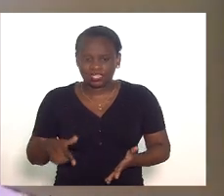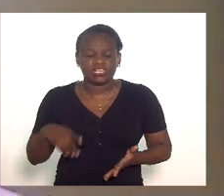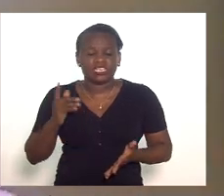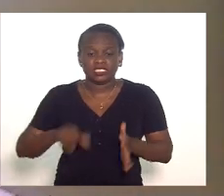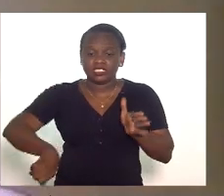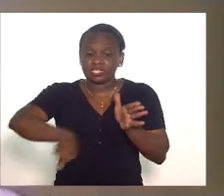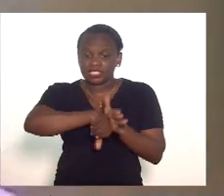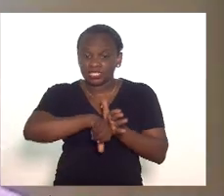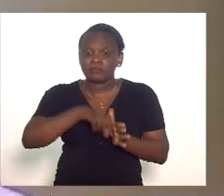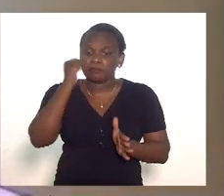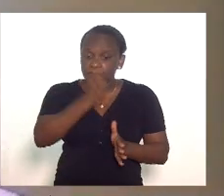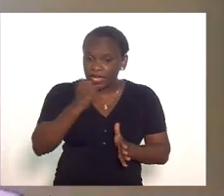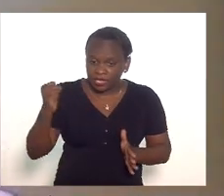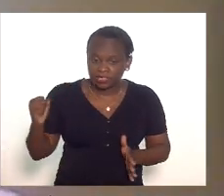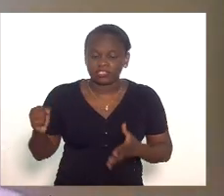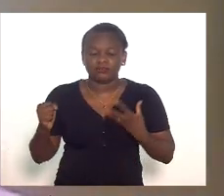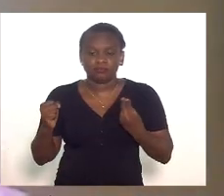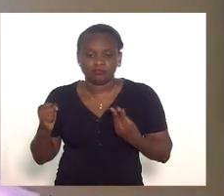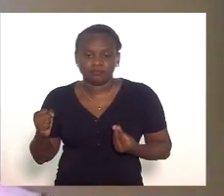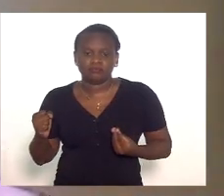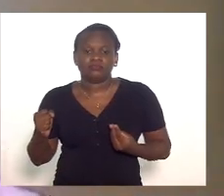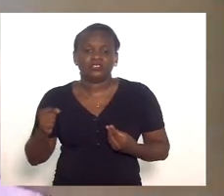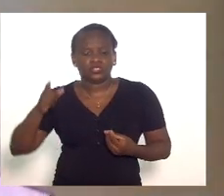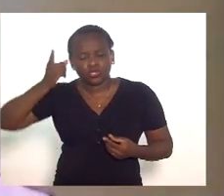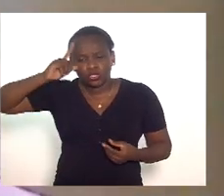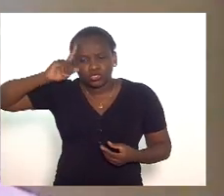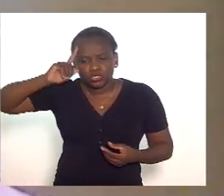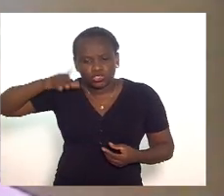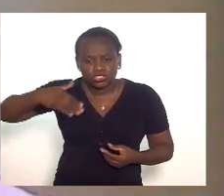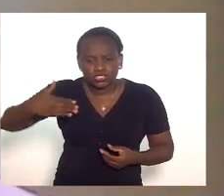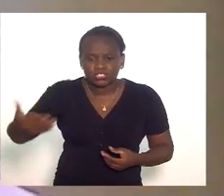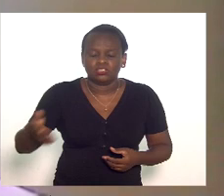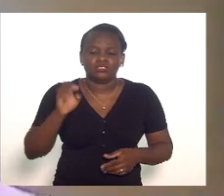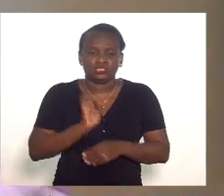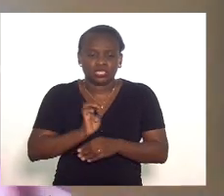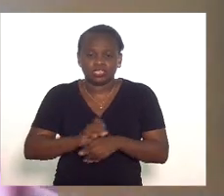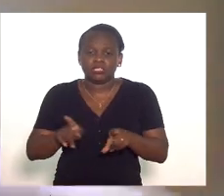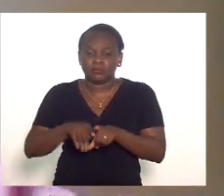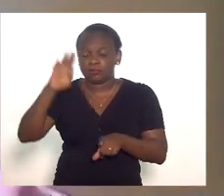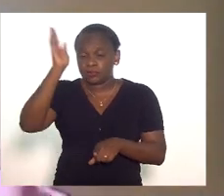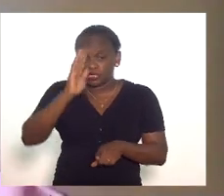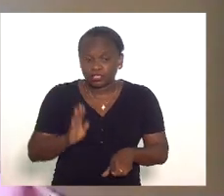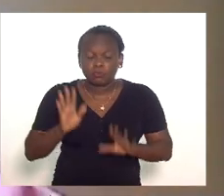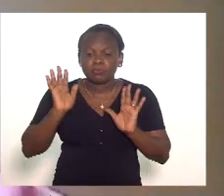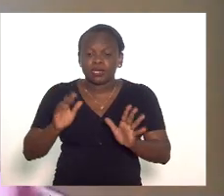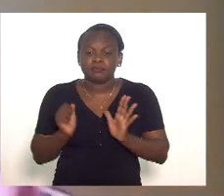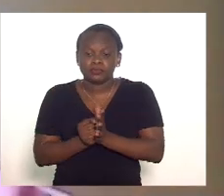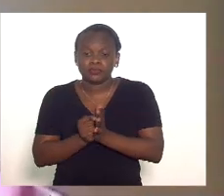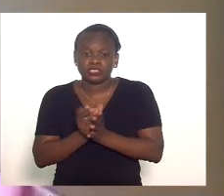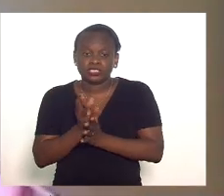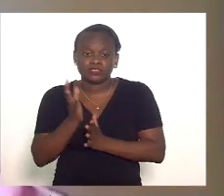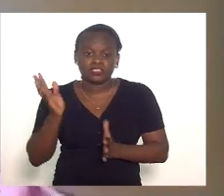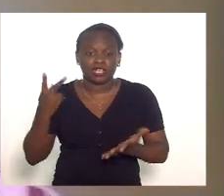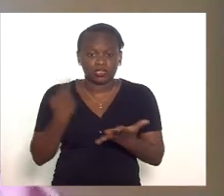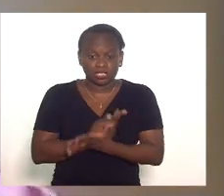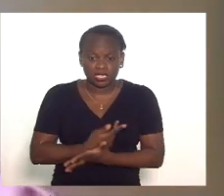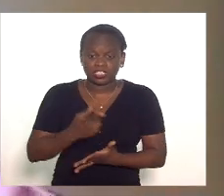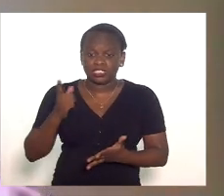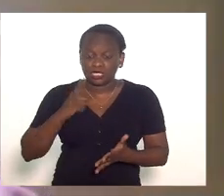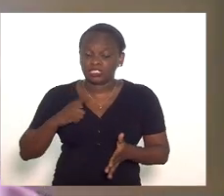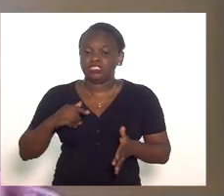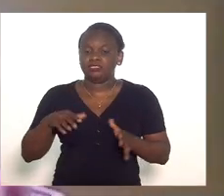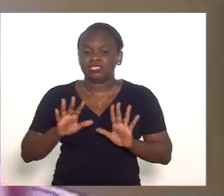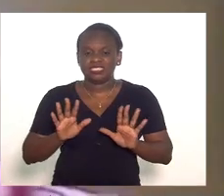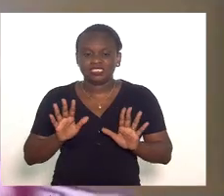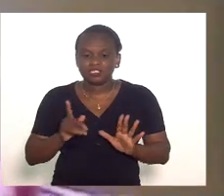de um crime que mata cotidianamente no nosso estado e no Brasil e que muitas vezes esses casos esses feitos